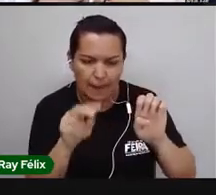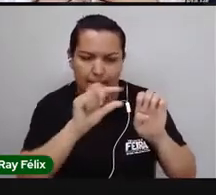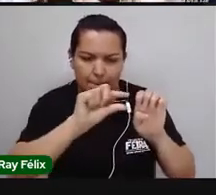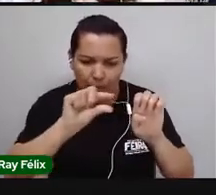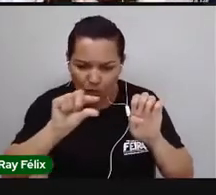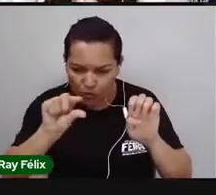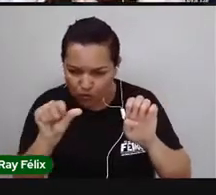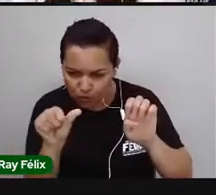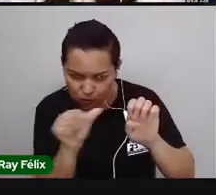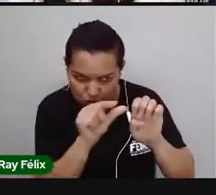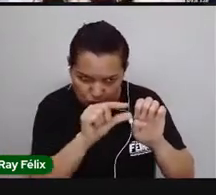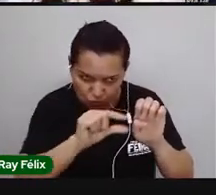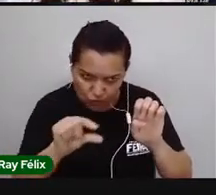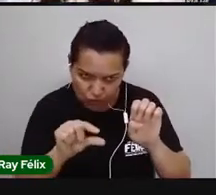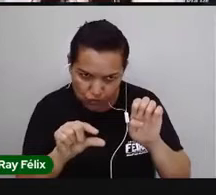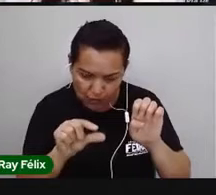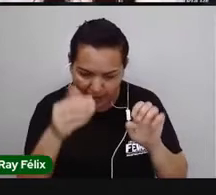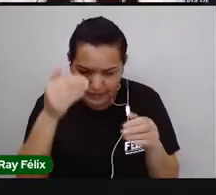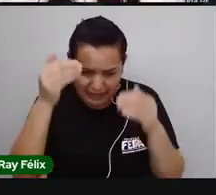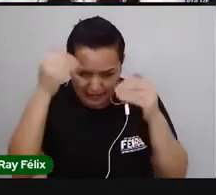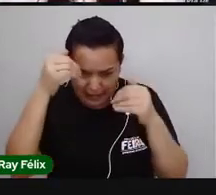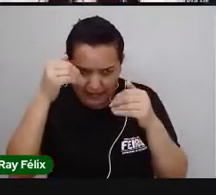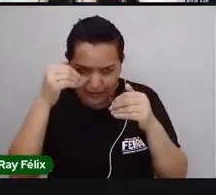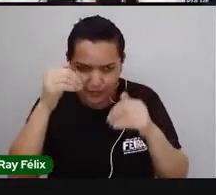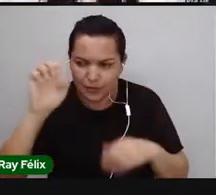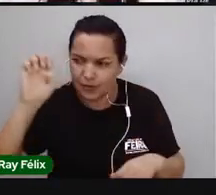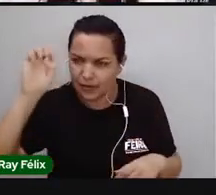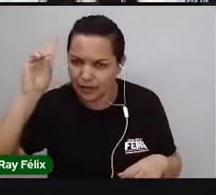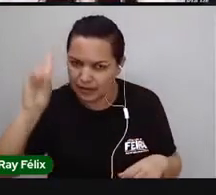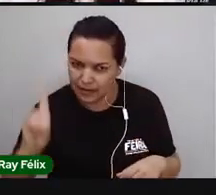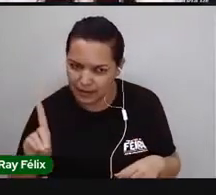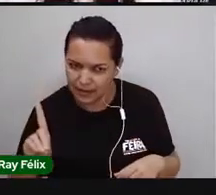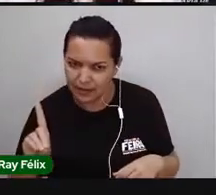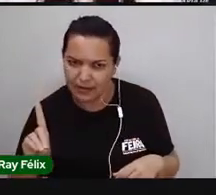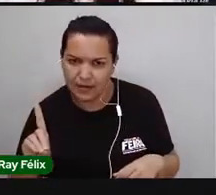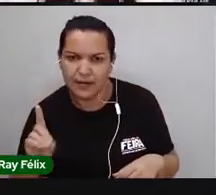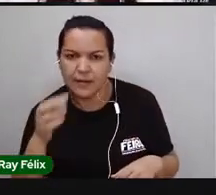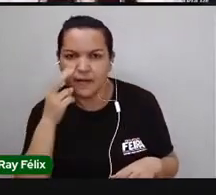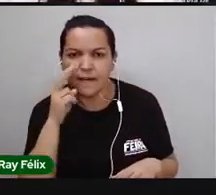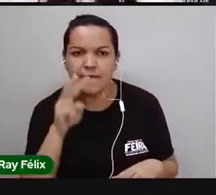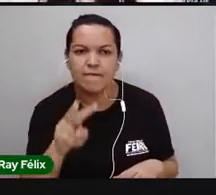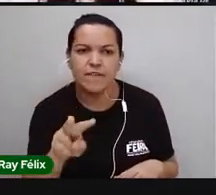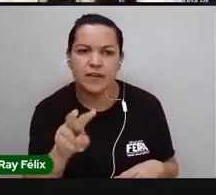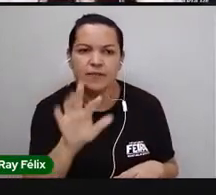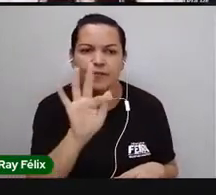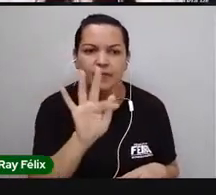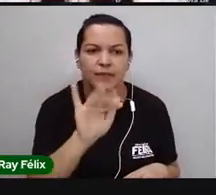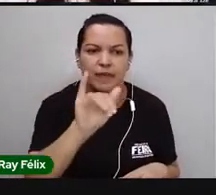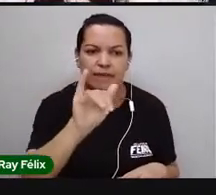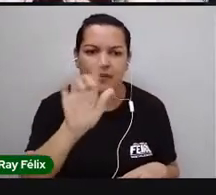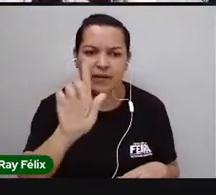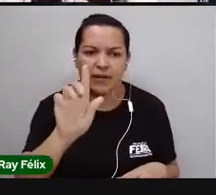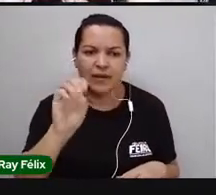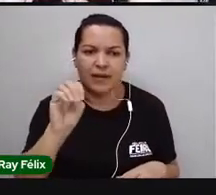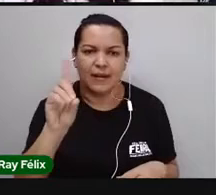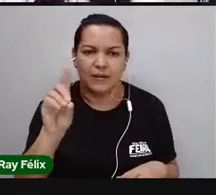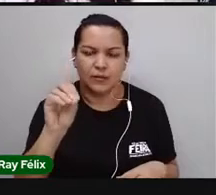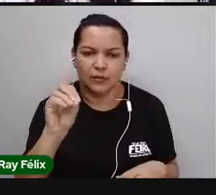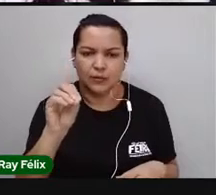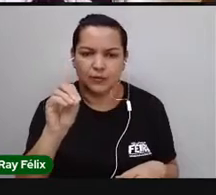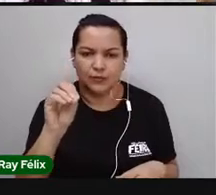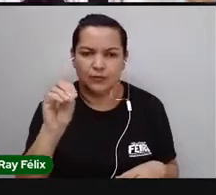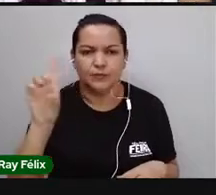corpo, é do lado direito. Do lado direito, a gente tem o nosso fígado. E do lado